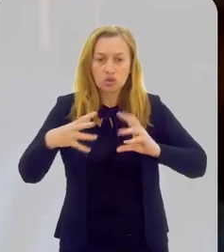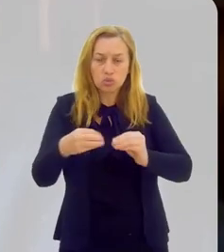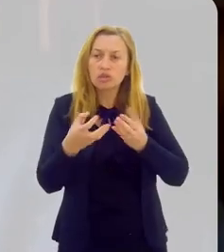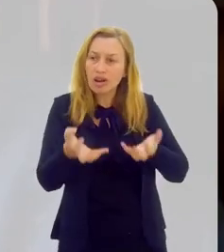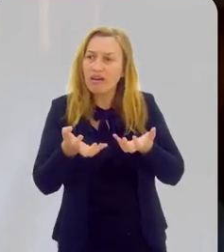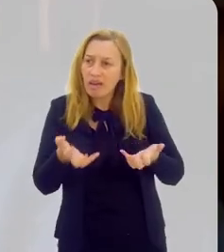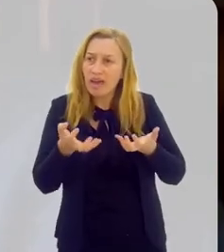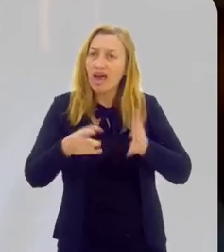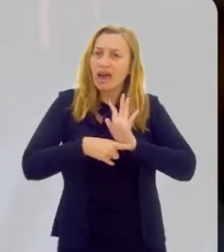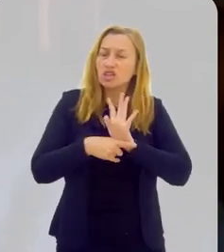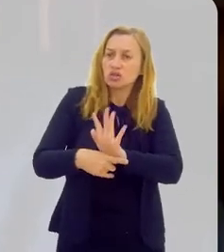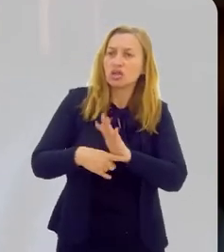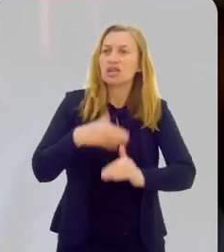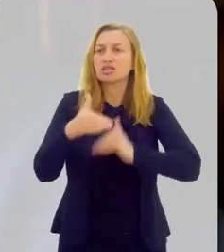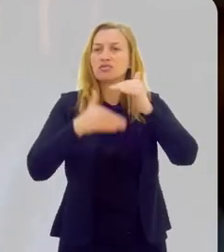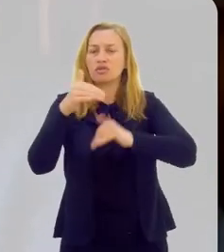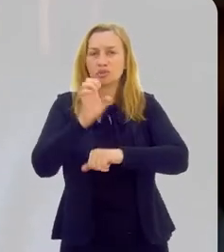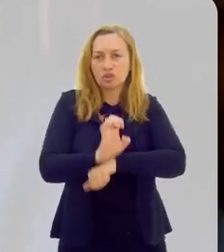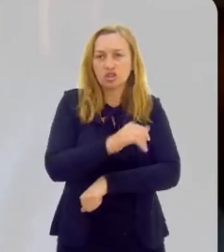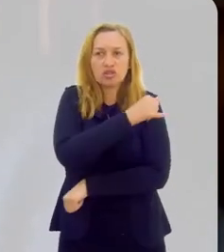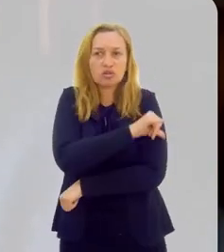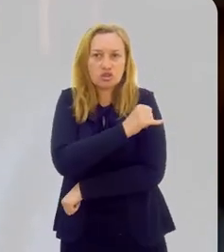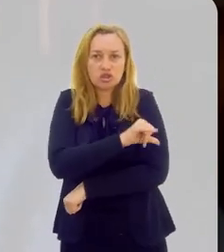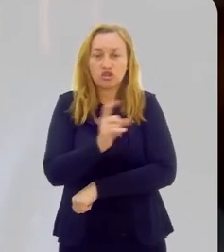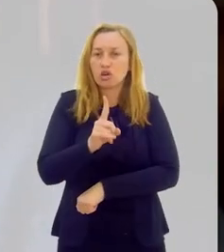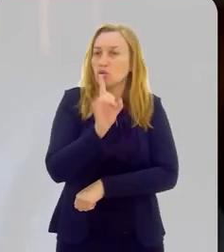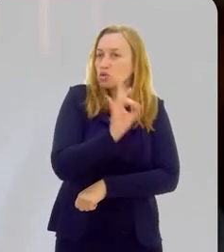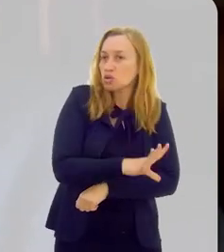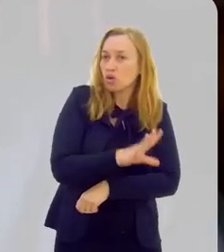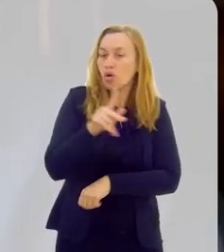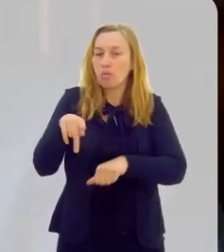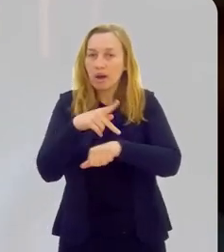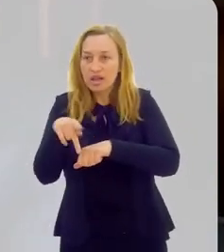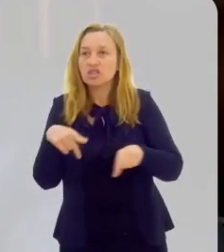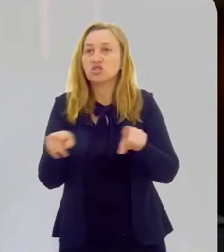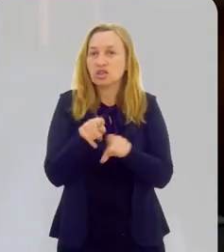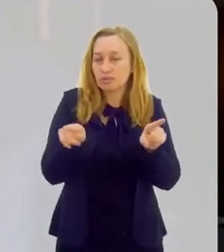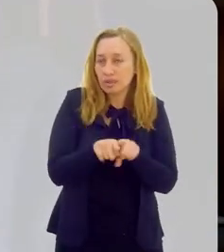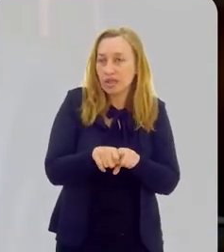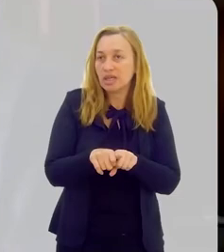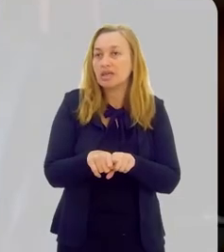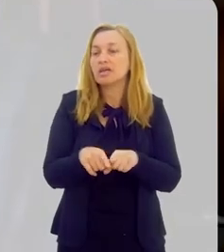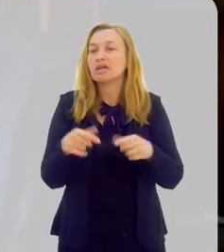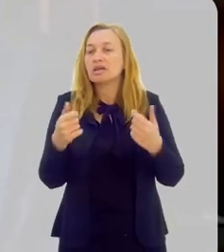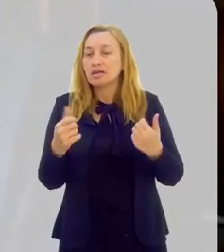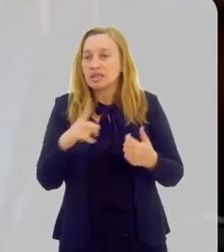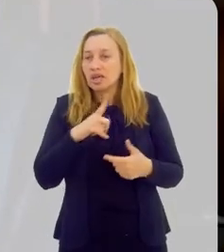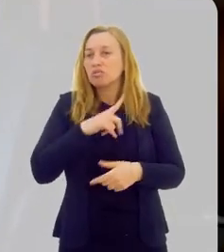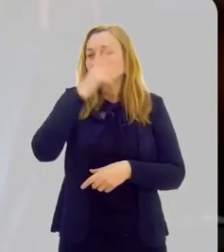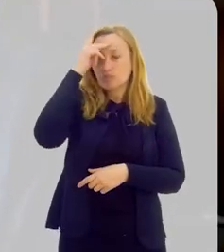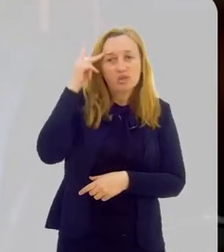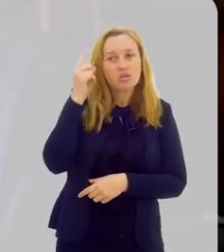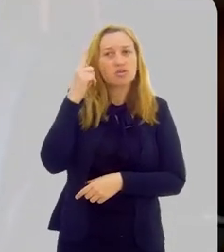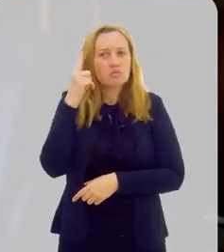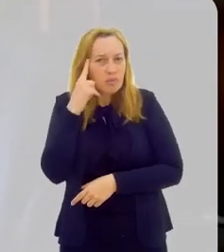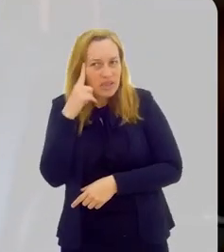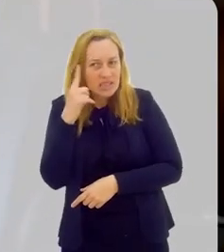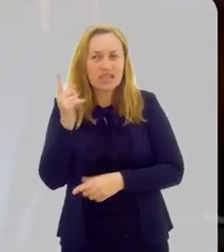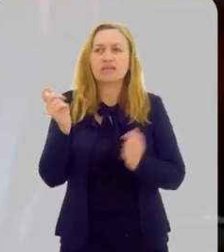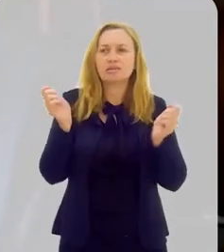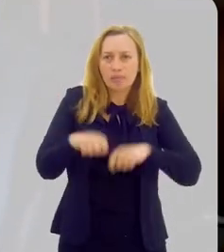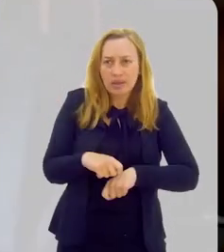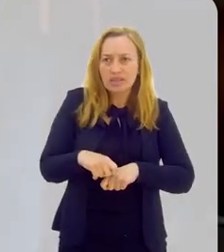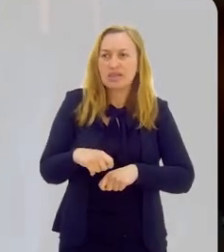está aberta para isso, ela quer ajudar e desenvolver o Estado do Rio de Janeiro, não só, o país também, porque temos pensadores,